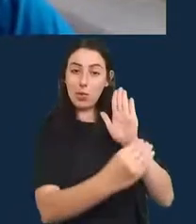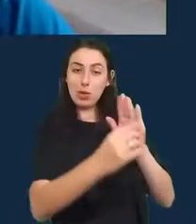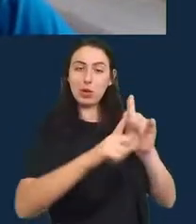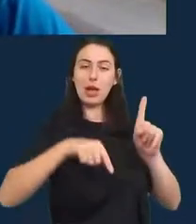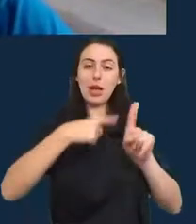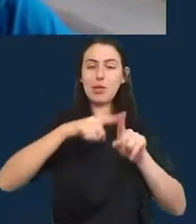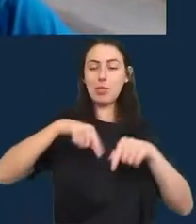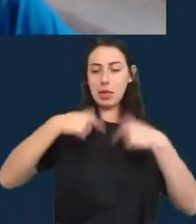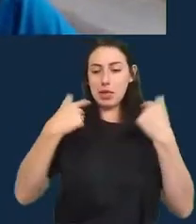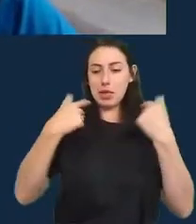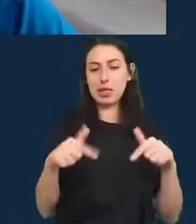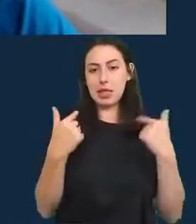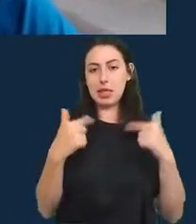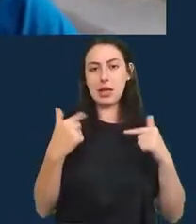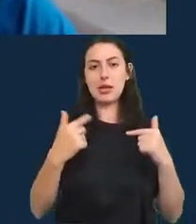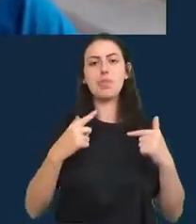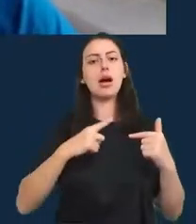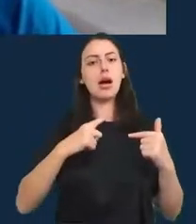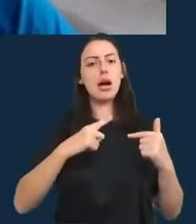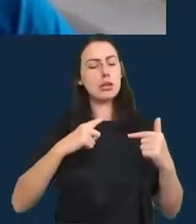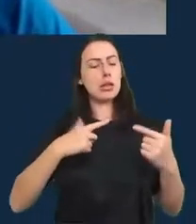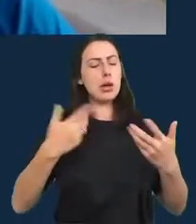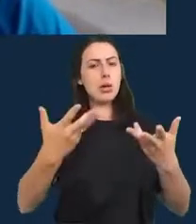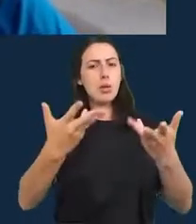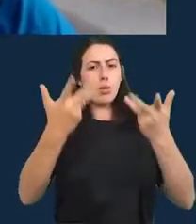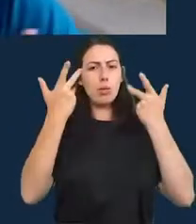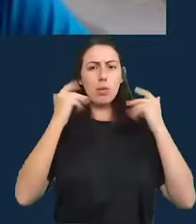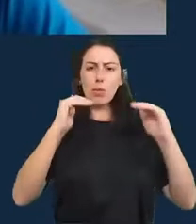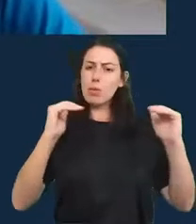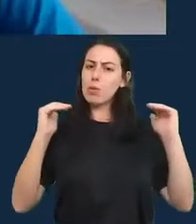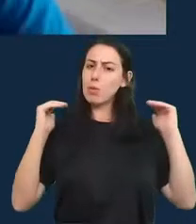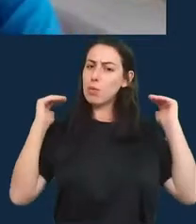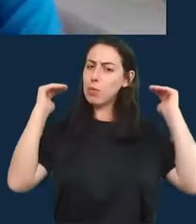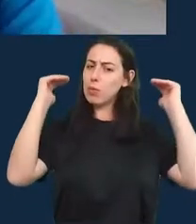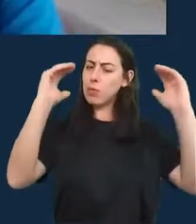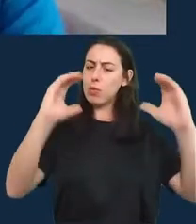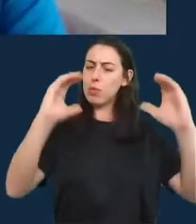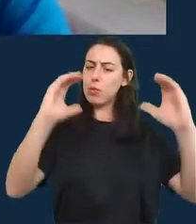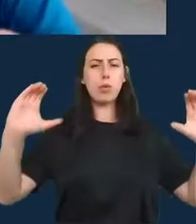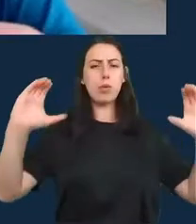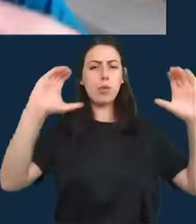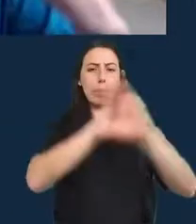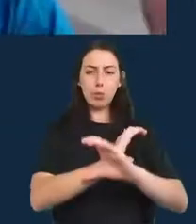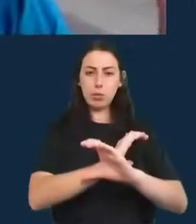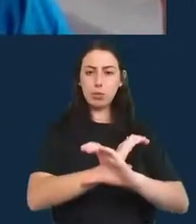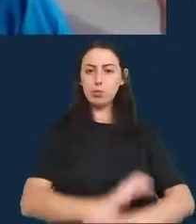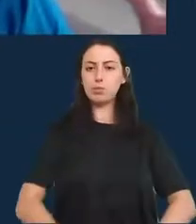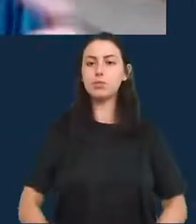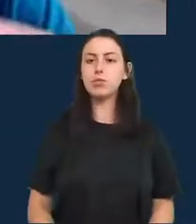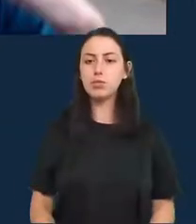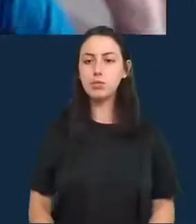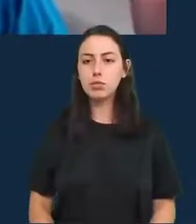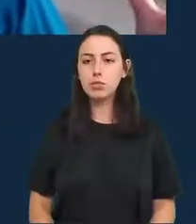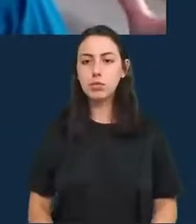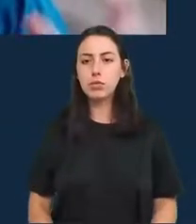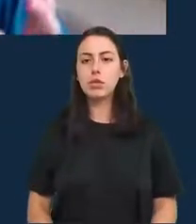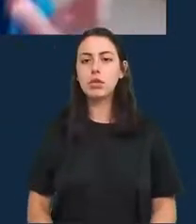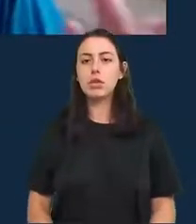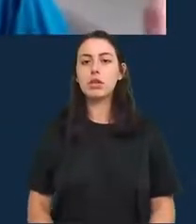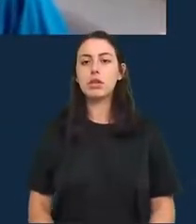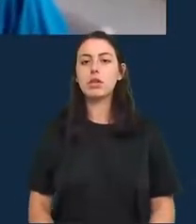de muito alta qualidade é muito complexo é muito longe da